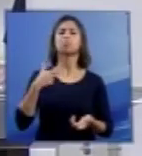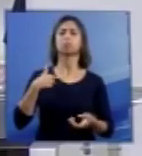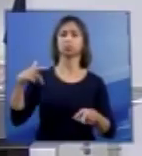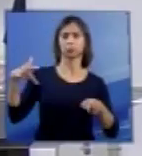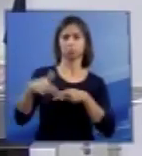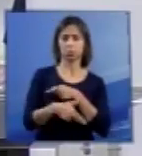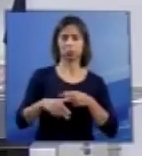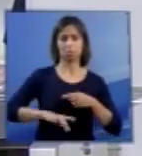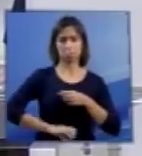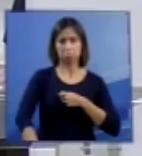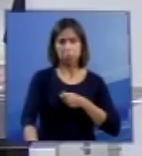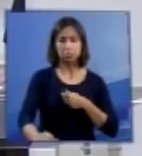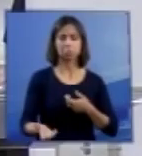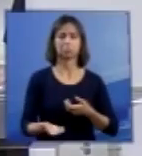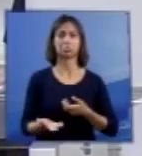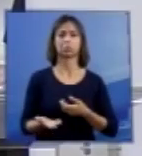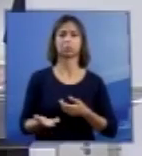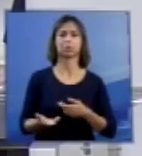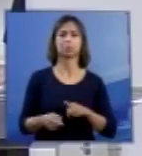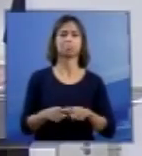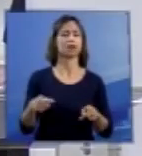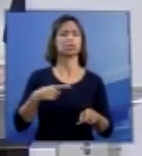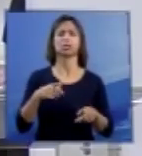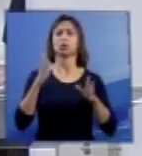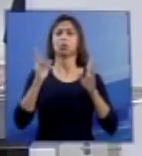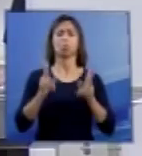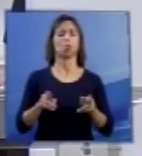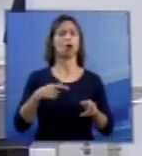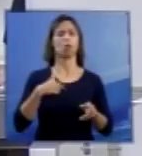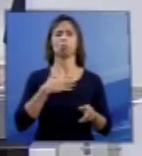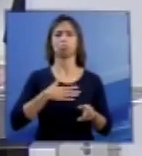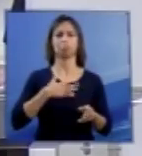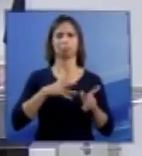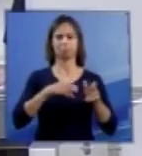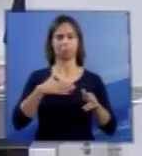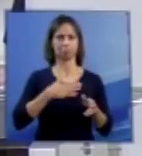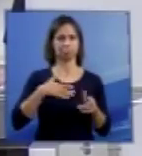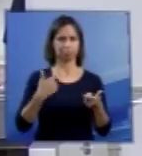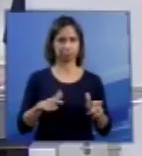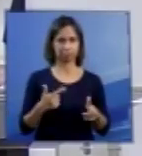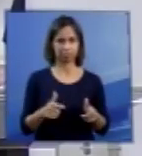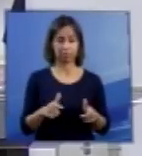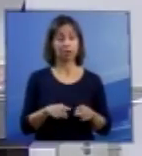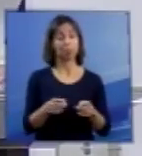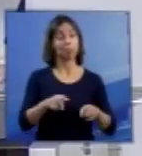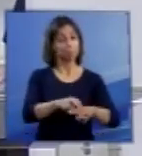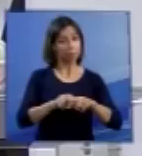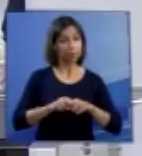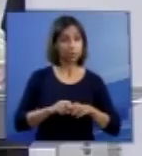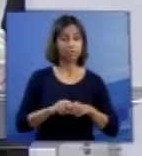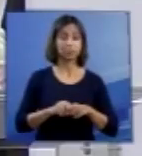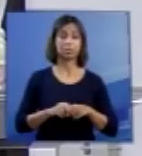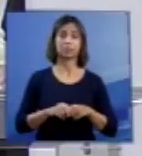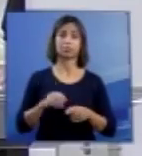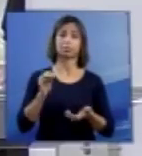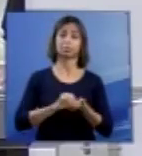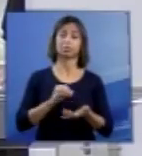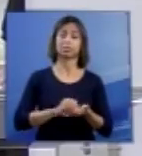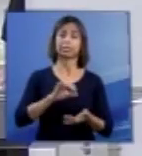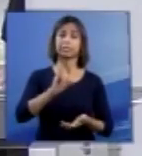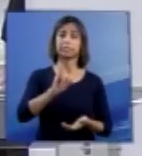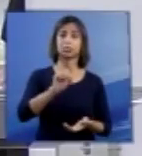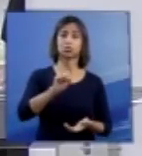gestacional, não gozam da mesma prerrogativa. É, portanto, uma questão de isonomia,